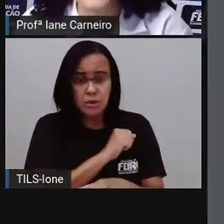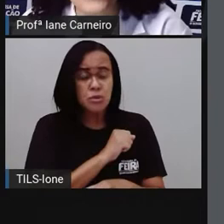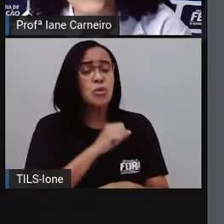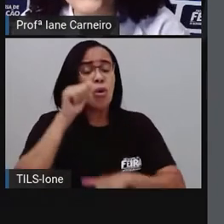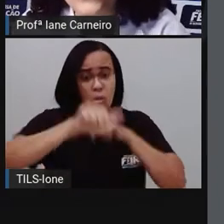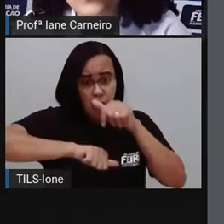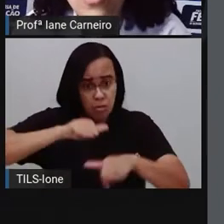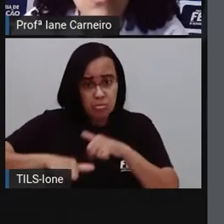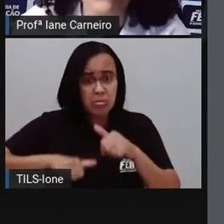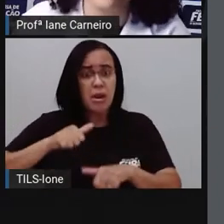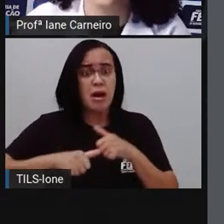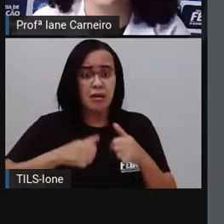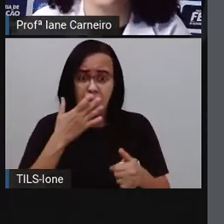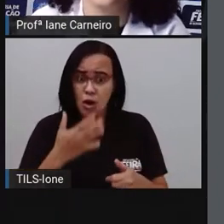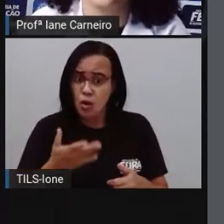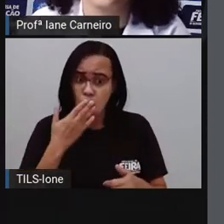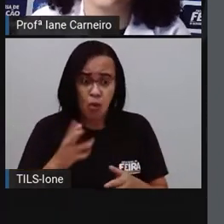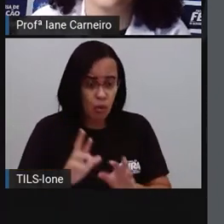mudava para outro tom.